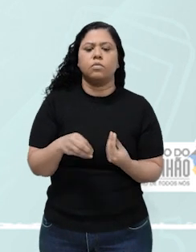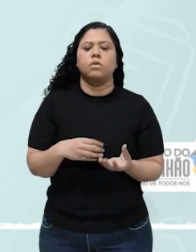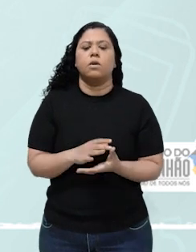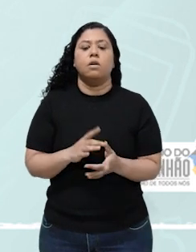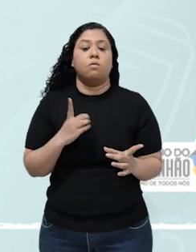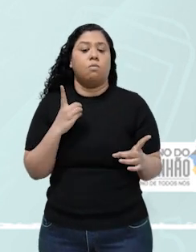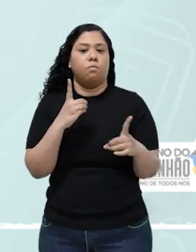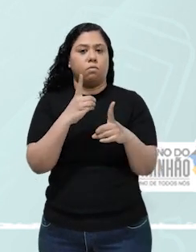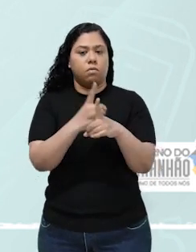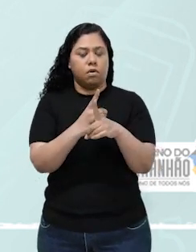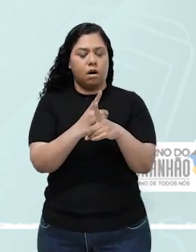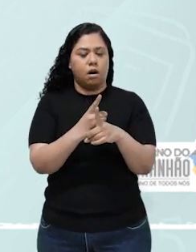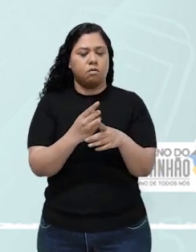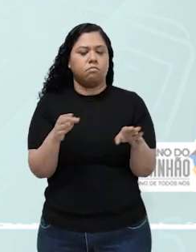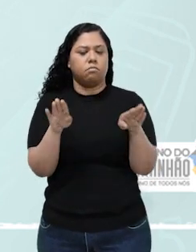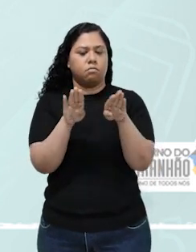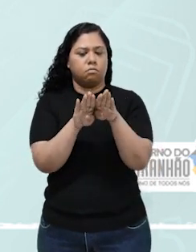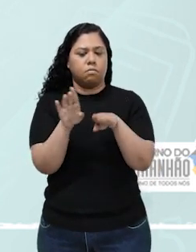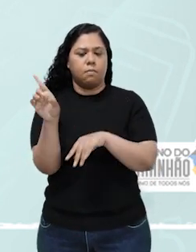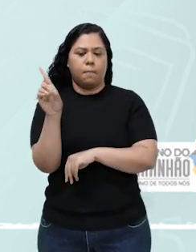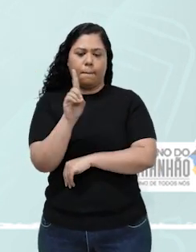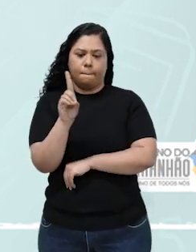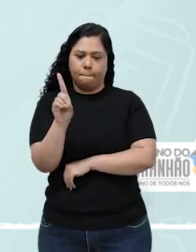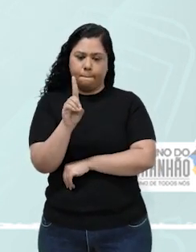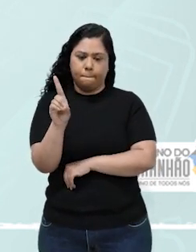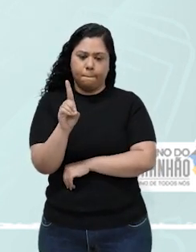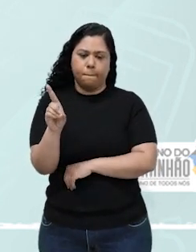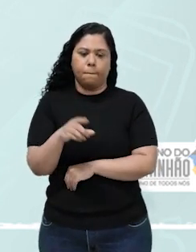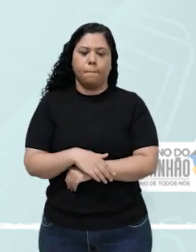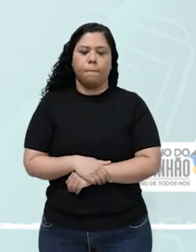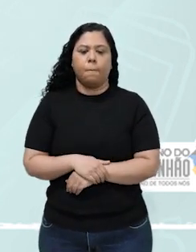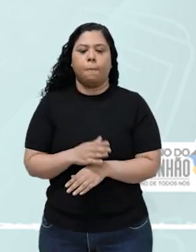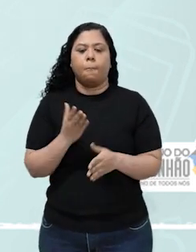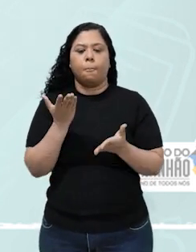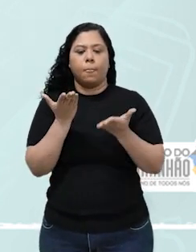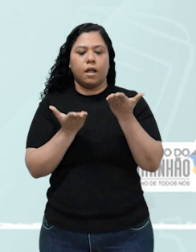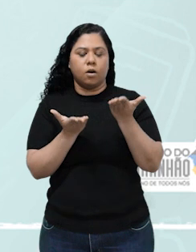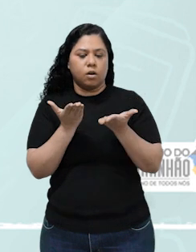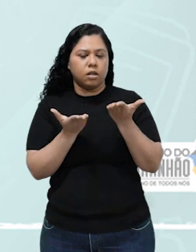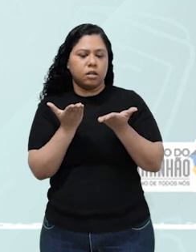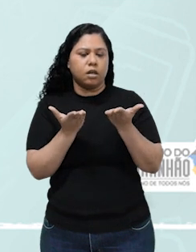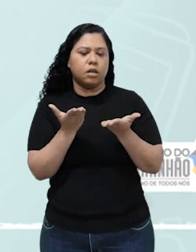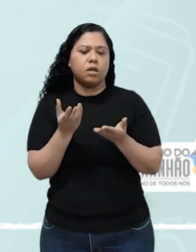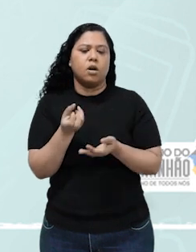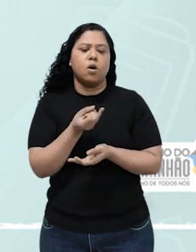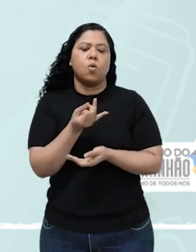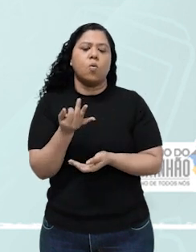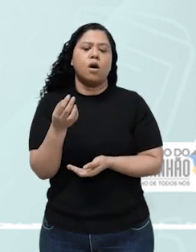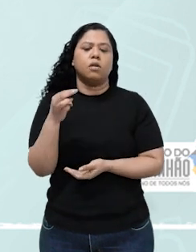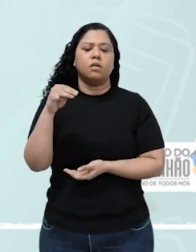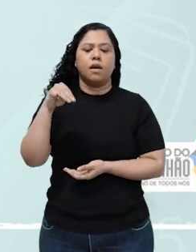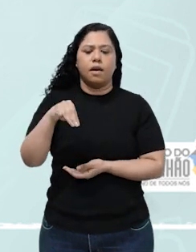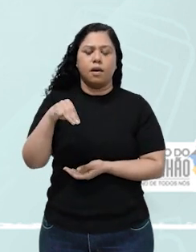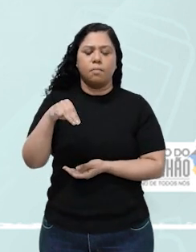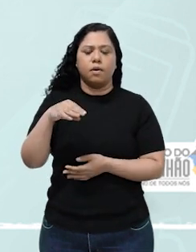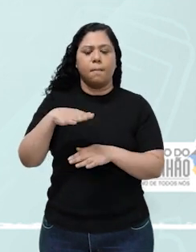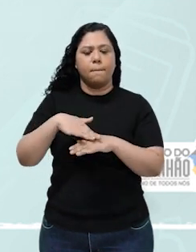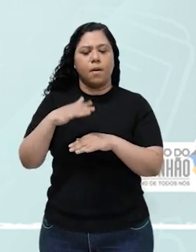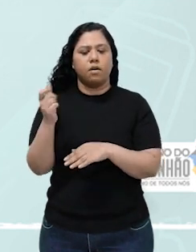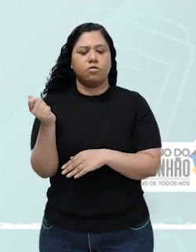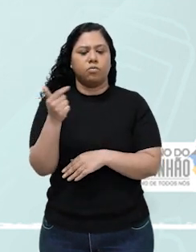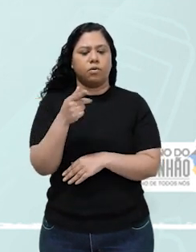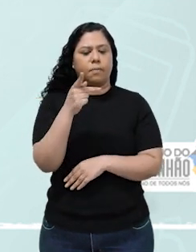elas se encontraram, não se igualaram. No equilíbrio, a concentração de M é maior que a concentração de P.